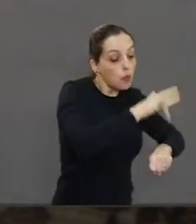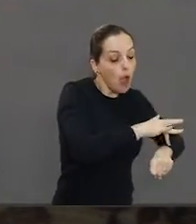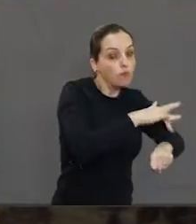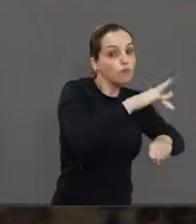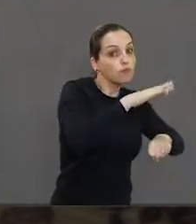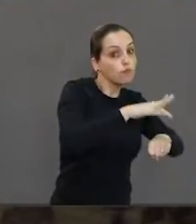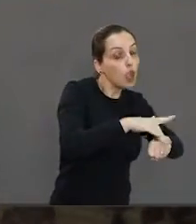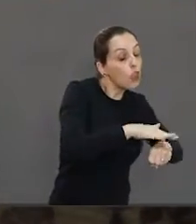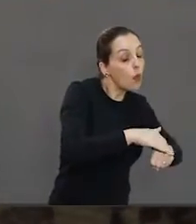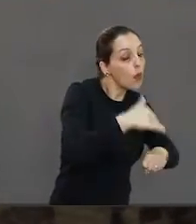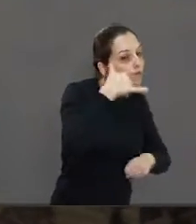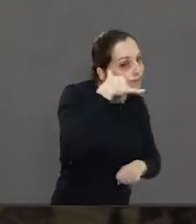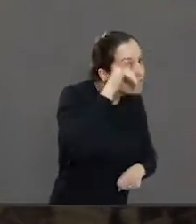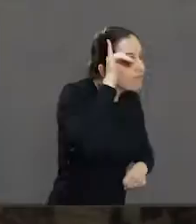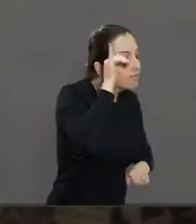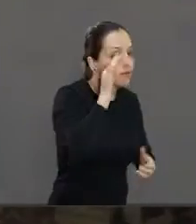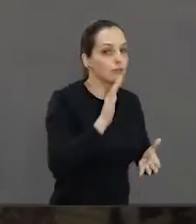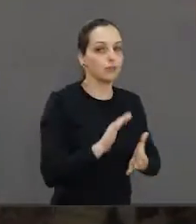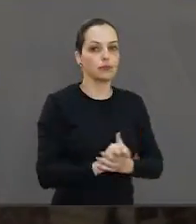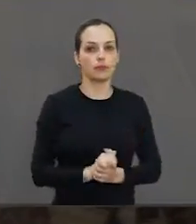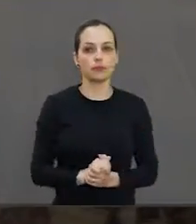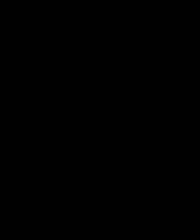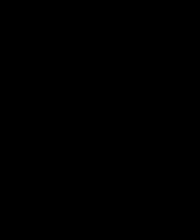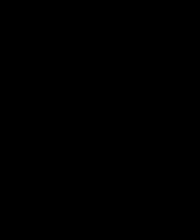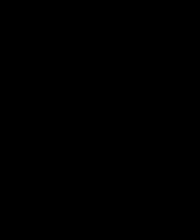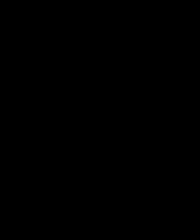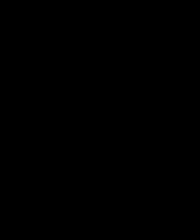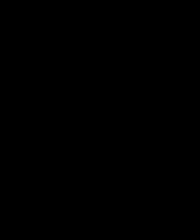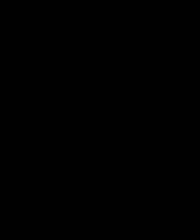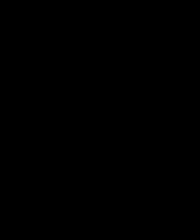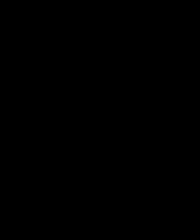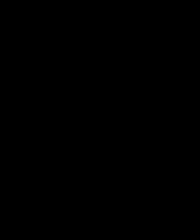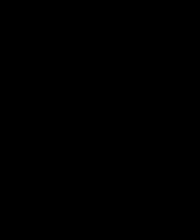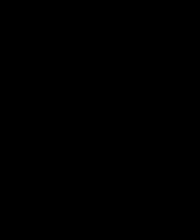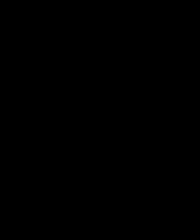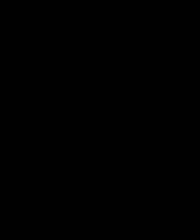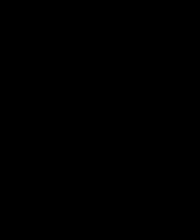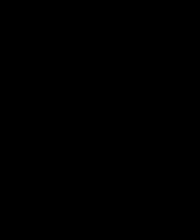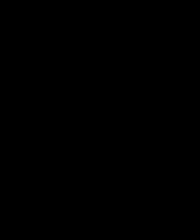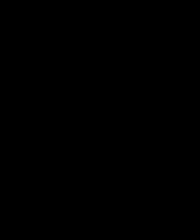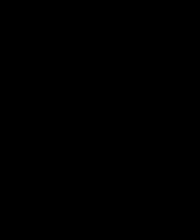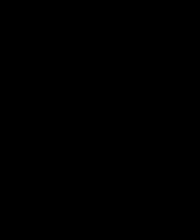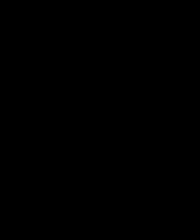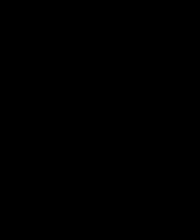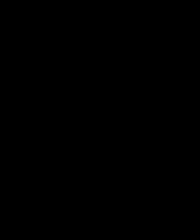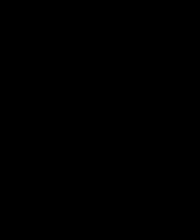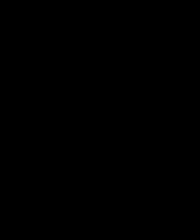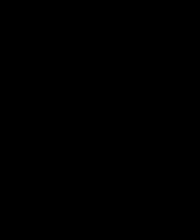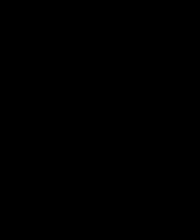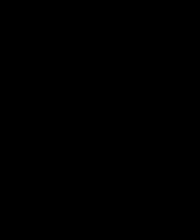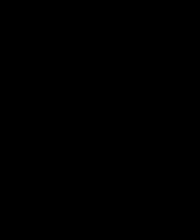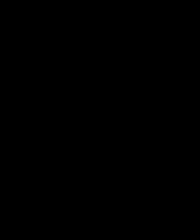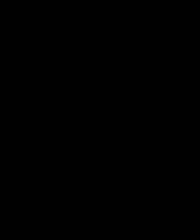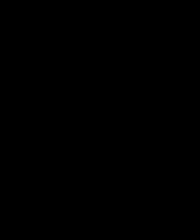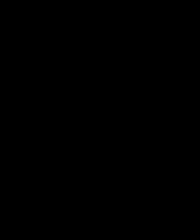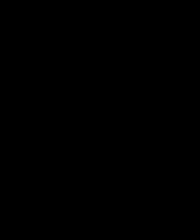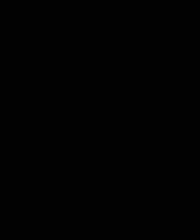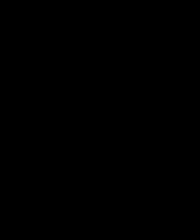eles mandam, e a gente não pega, não vem a dengue, né? Deixar os agentes entrarem, e a gente faz